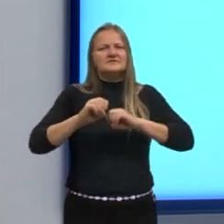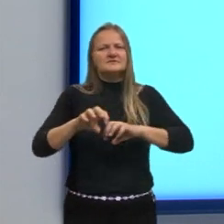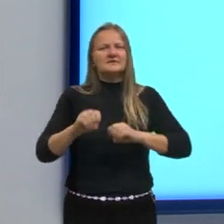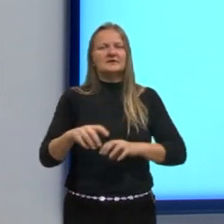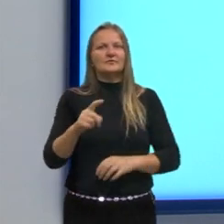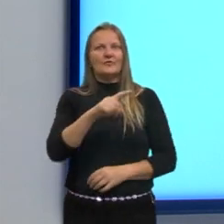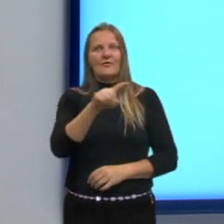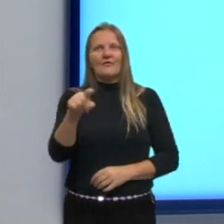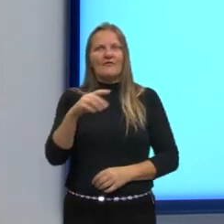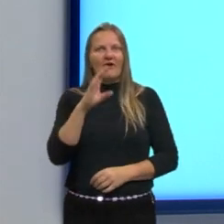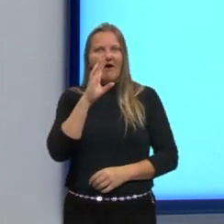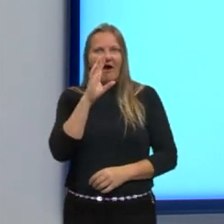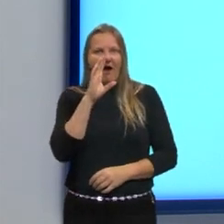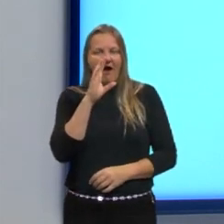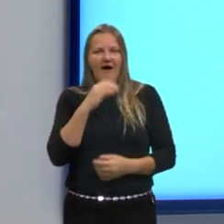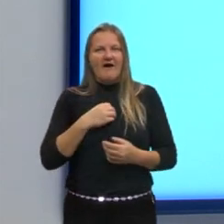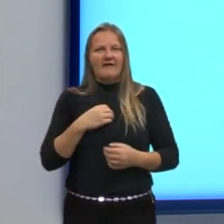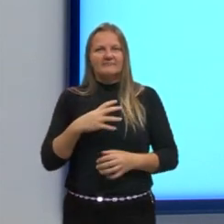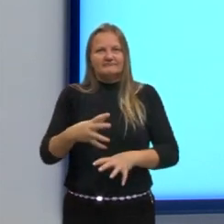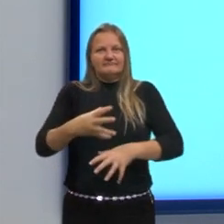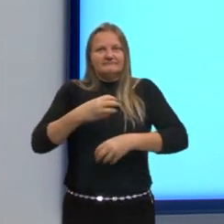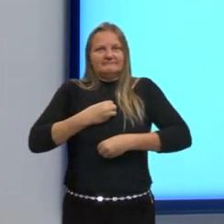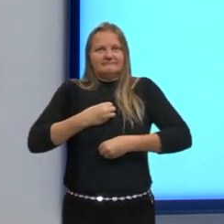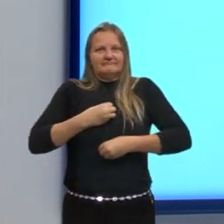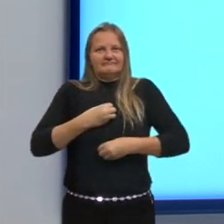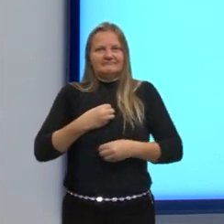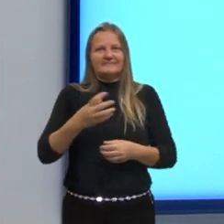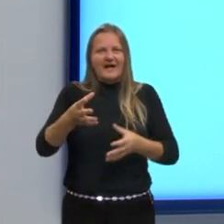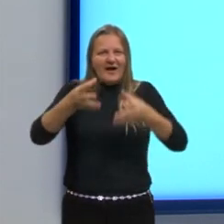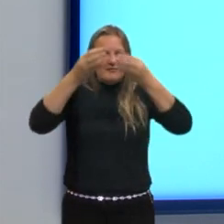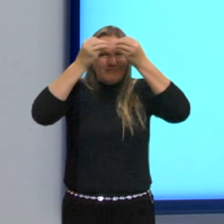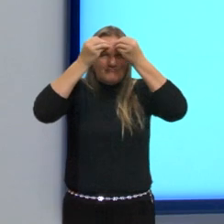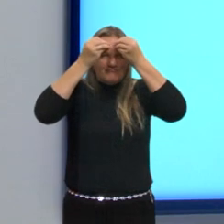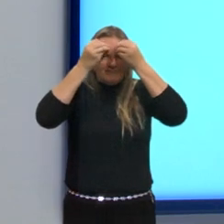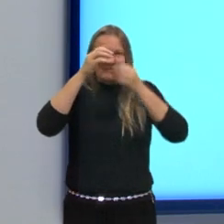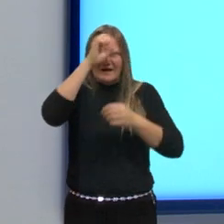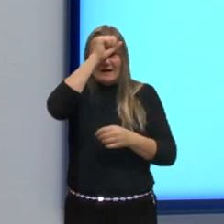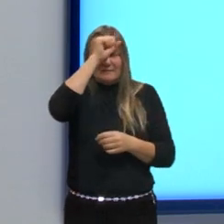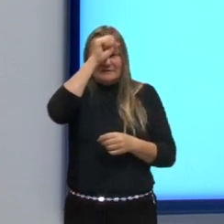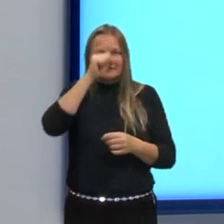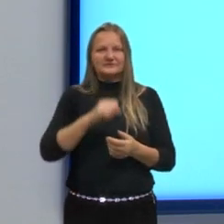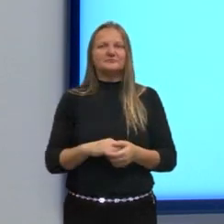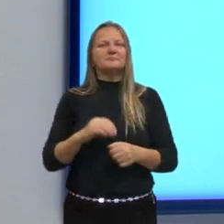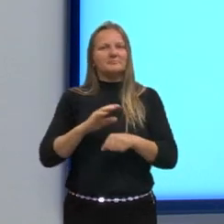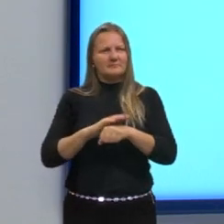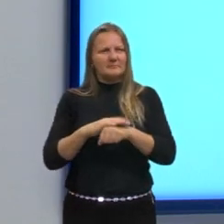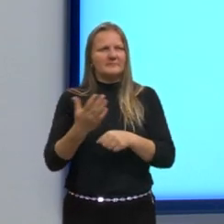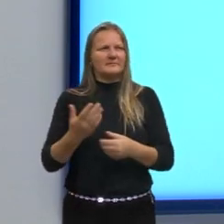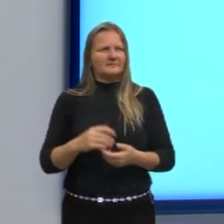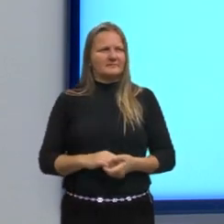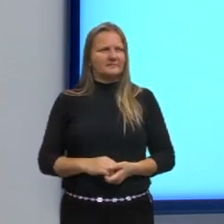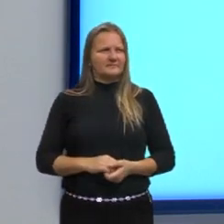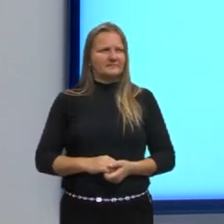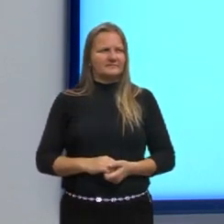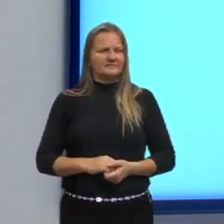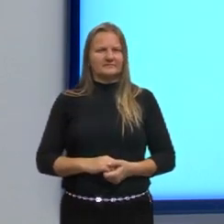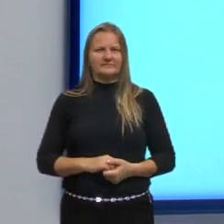Tu vai ver que tu vai pegar muito mais, vai memorizar muito melhor, vai aprender, principalmente, muito mais.